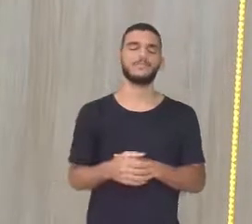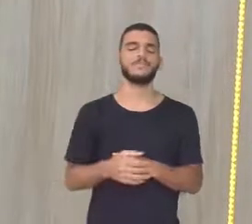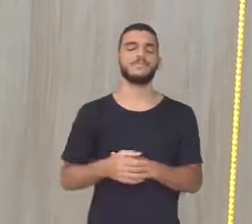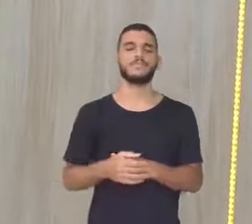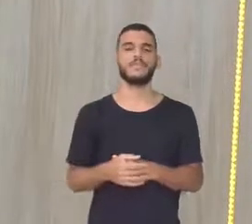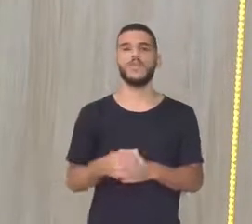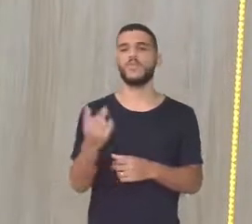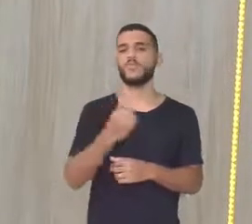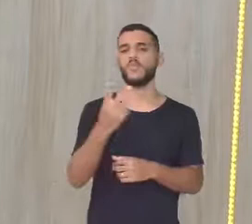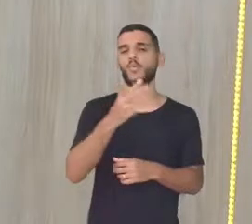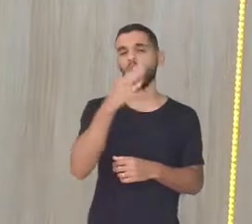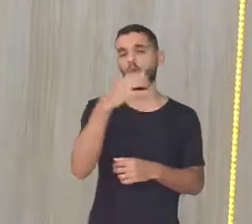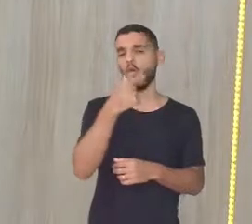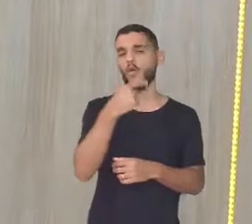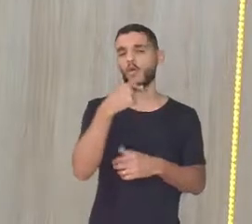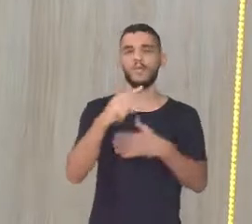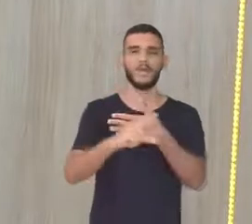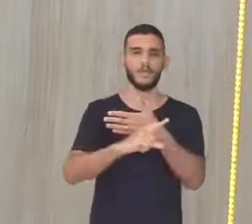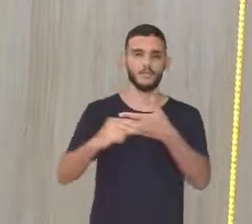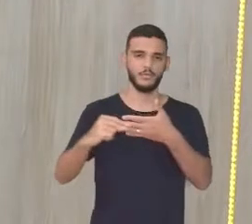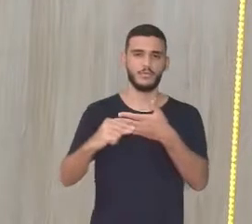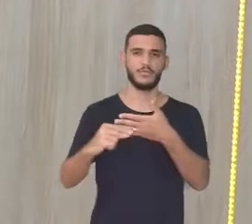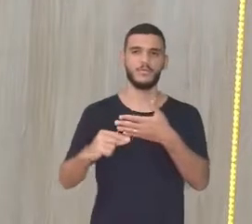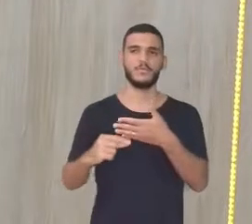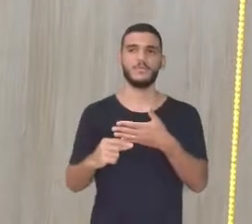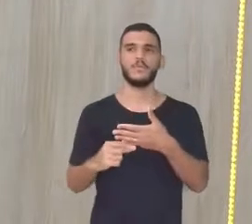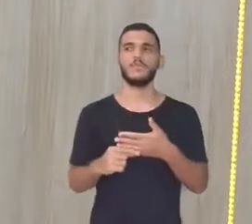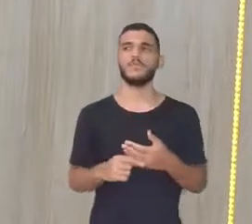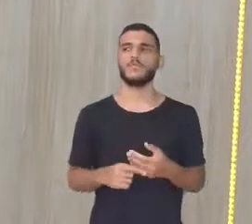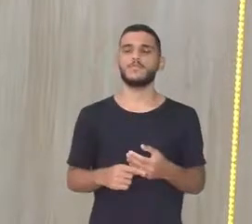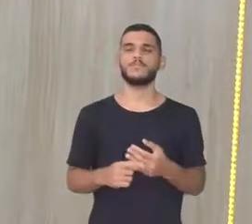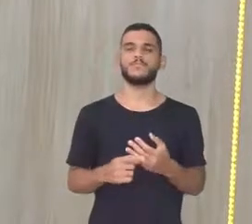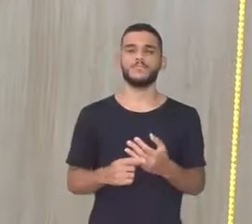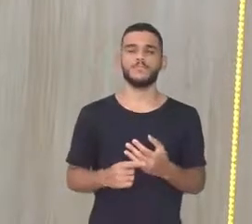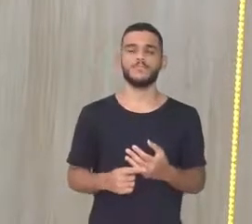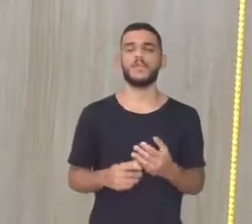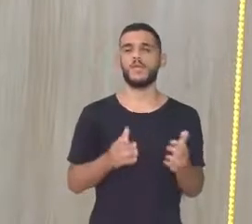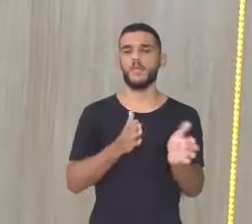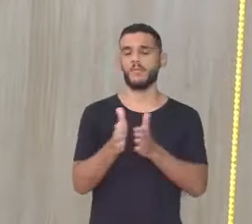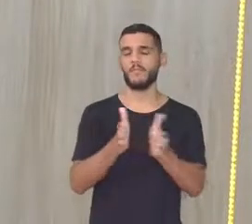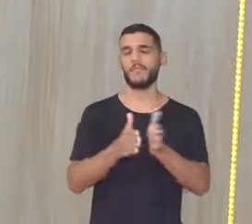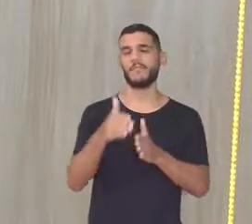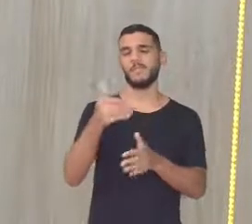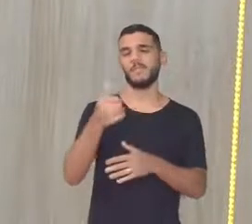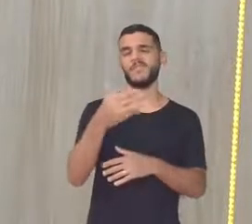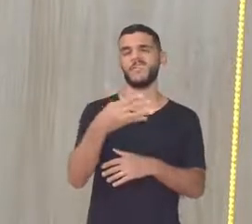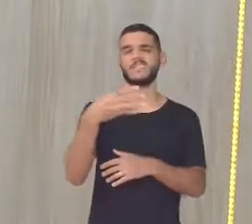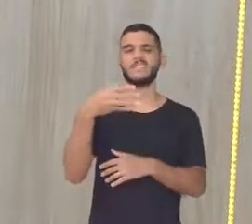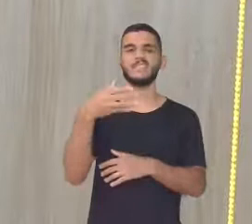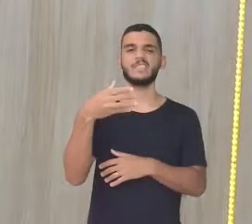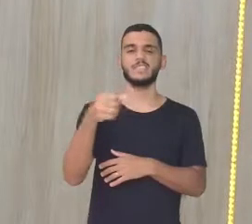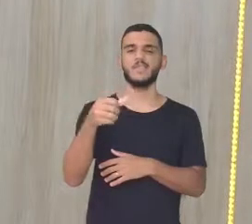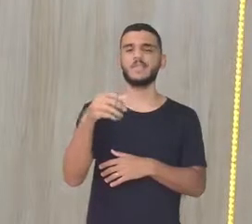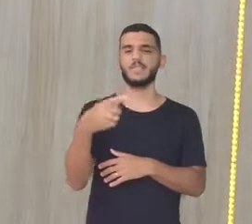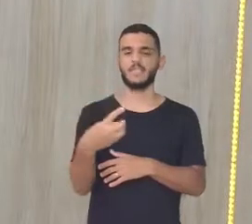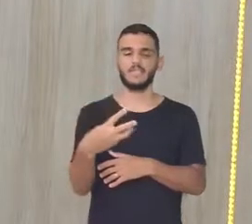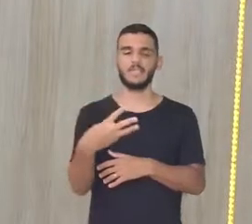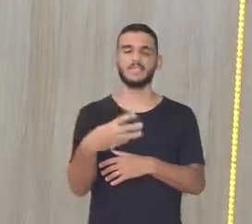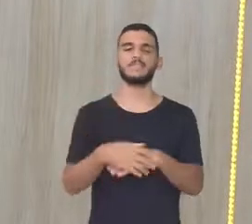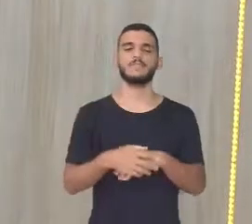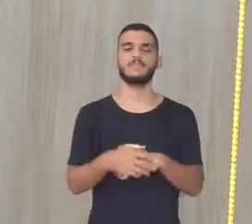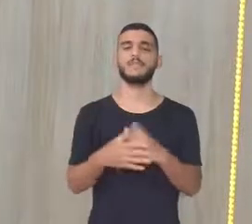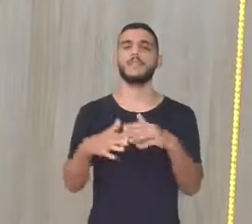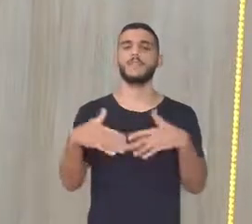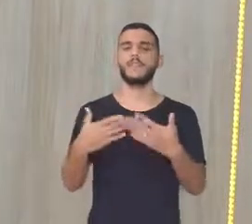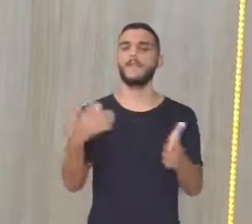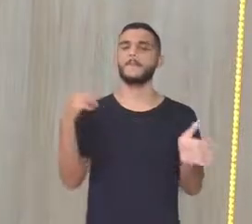Mário Schmidt Coloca aí A bula Intercetra Um ano já de 493 494 Tratado de Tordesilhas